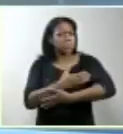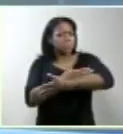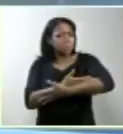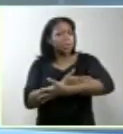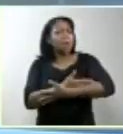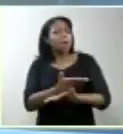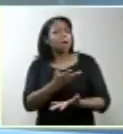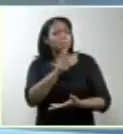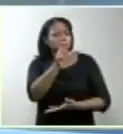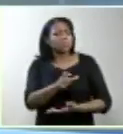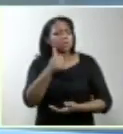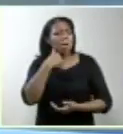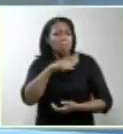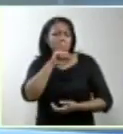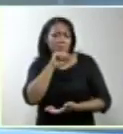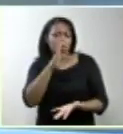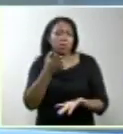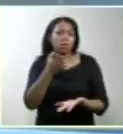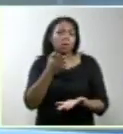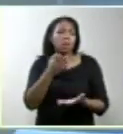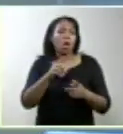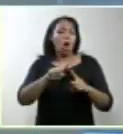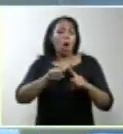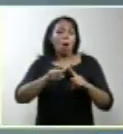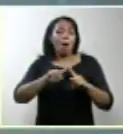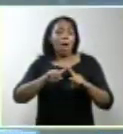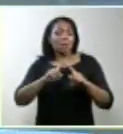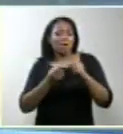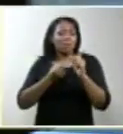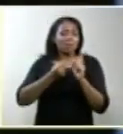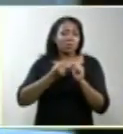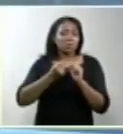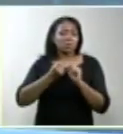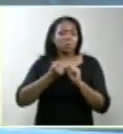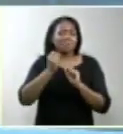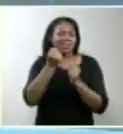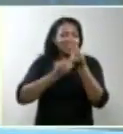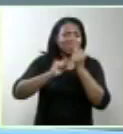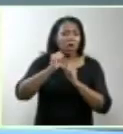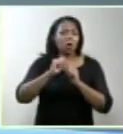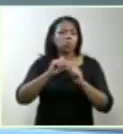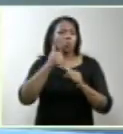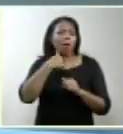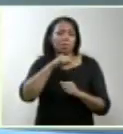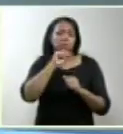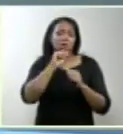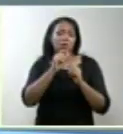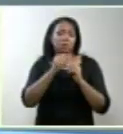muito agitada quando a cidadã não estava perto. Então, na medida do possível, ela tinha uma relação com a